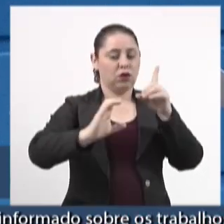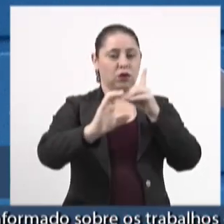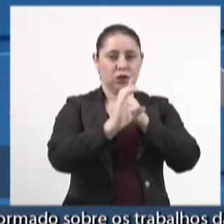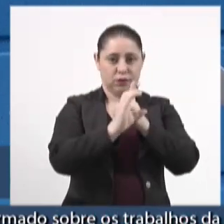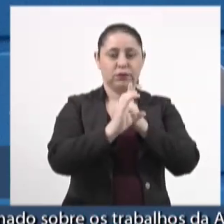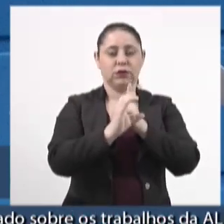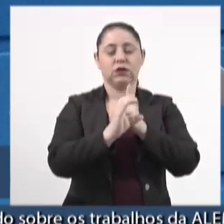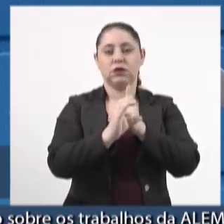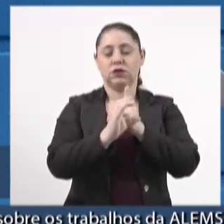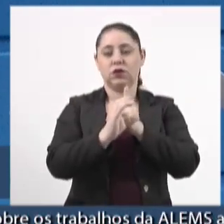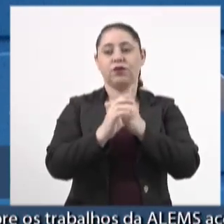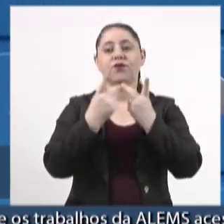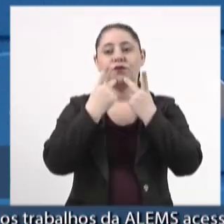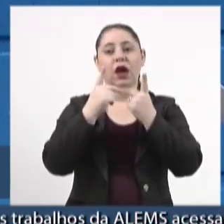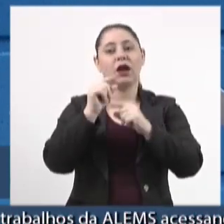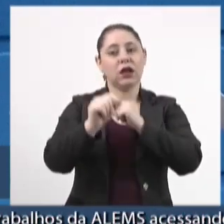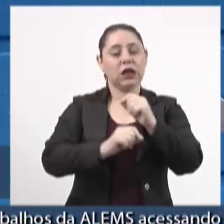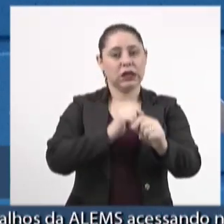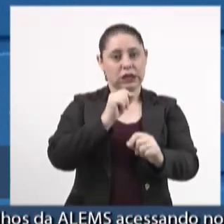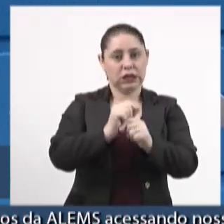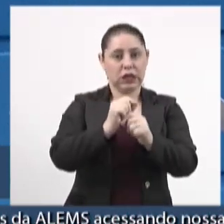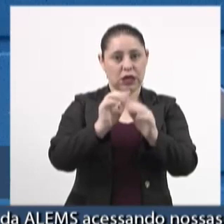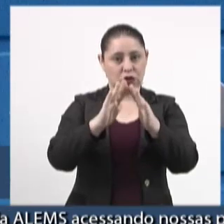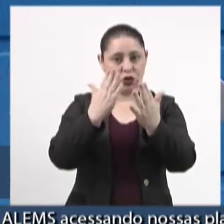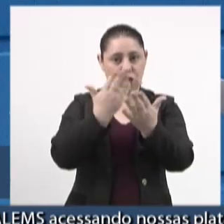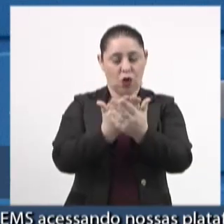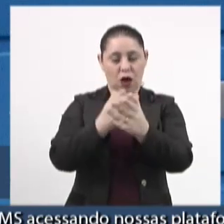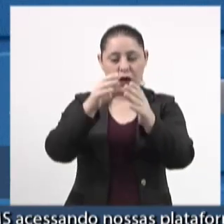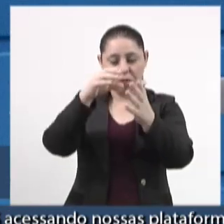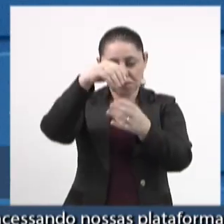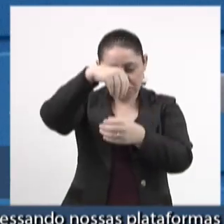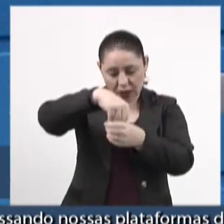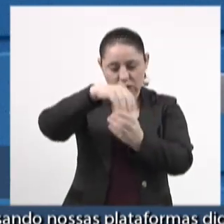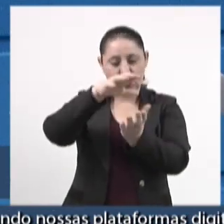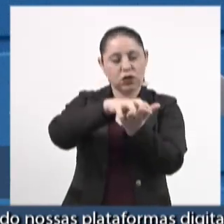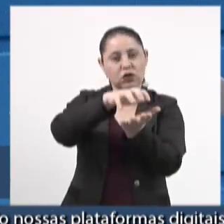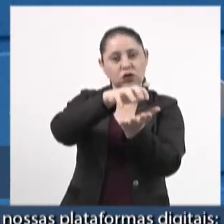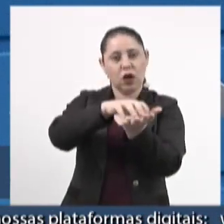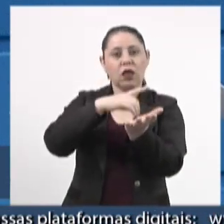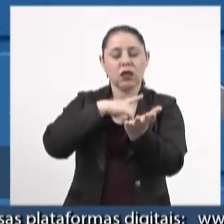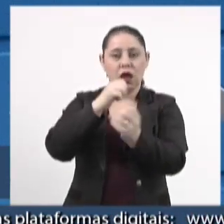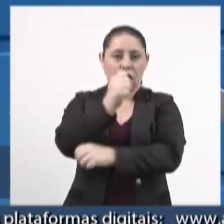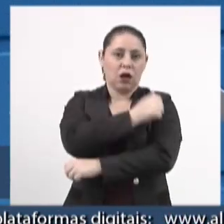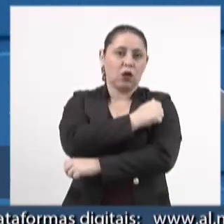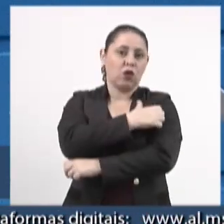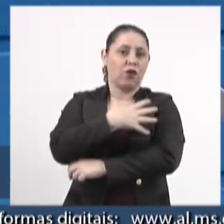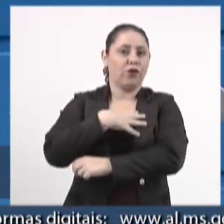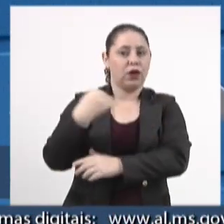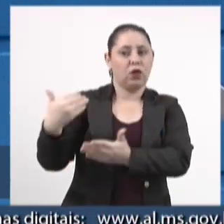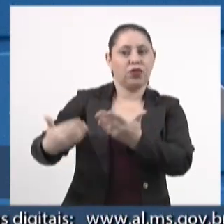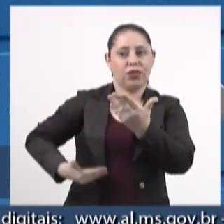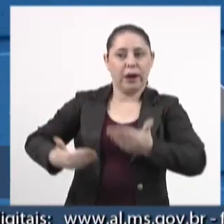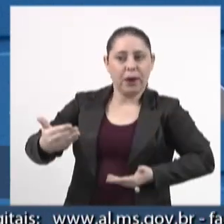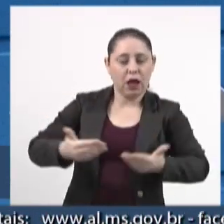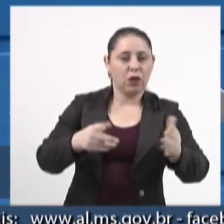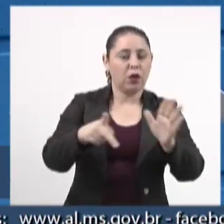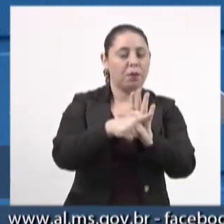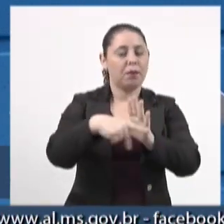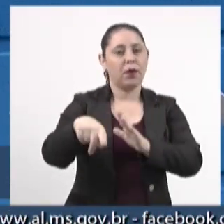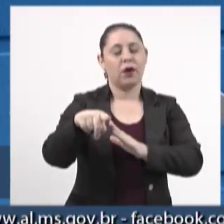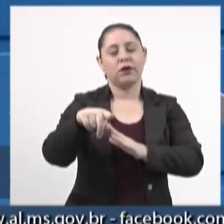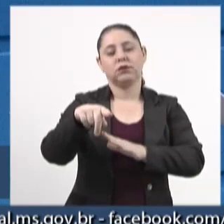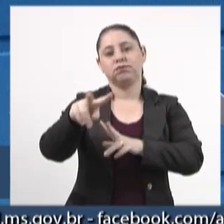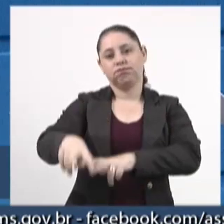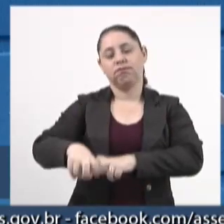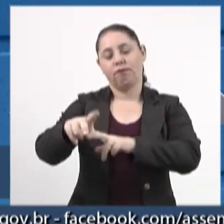alega que a extensão escolar que está localizada na aldeia André recebe alunos filhos de trabalhadores das propriedades